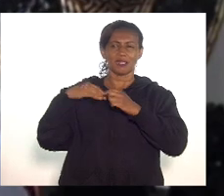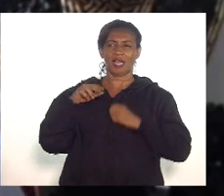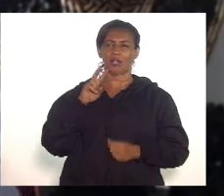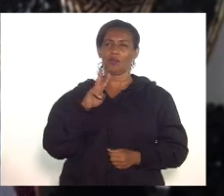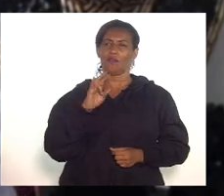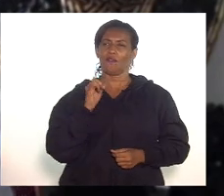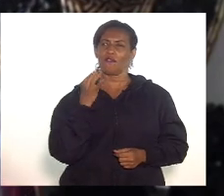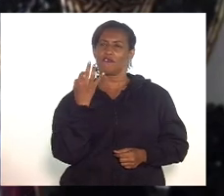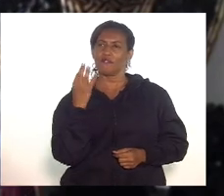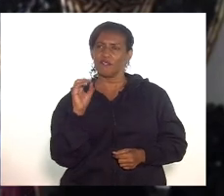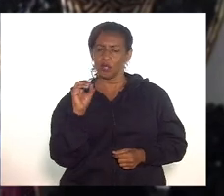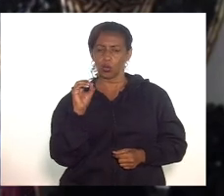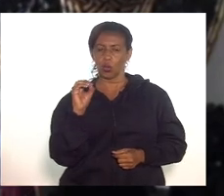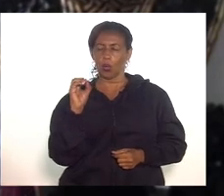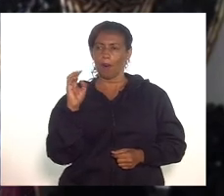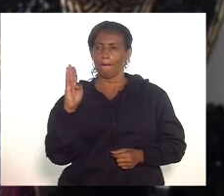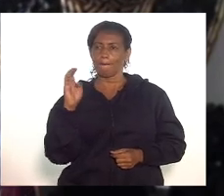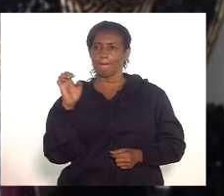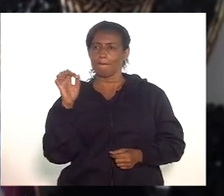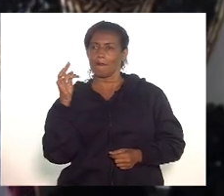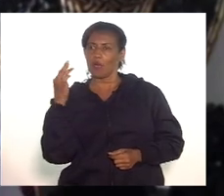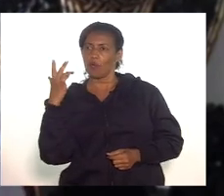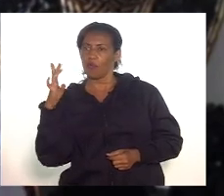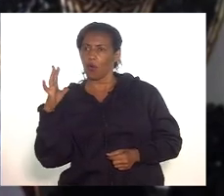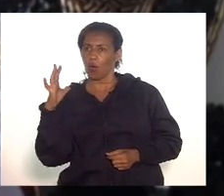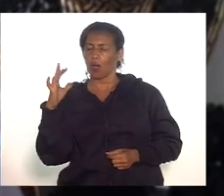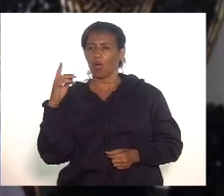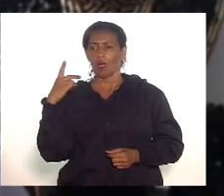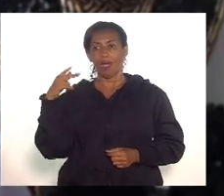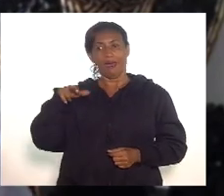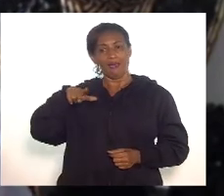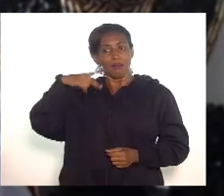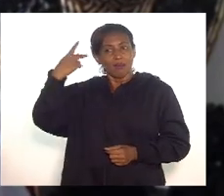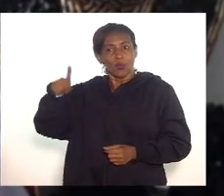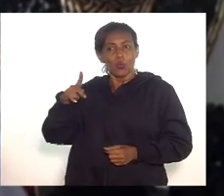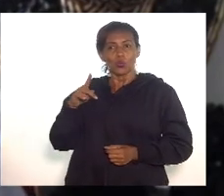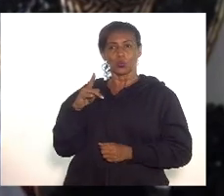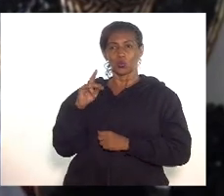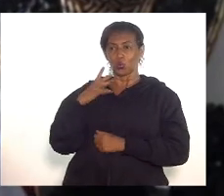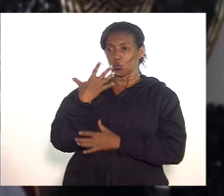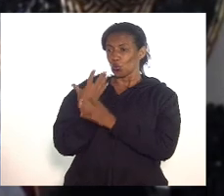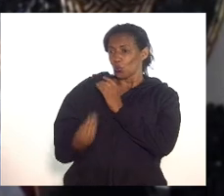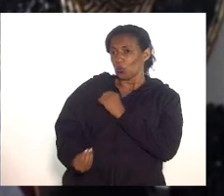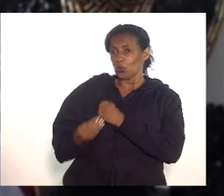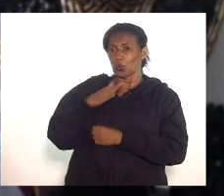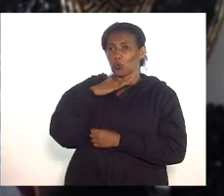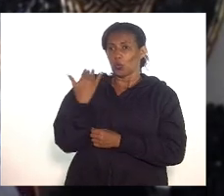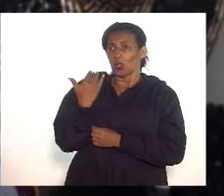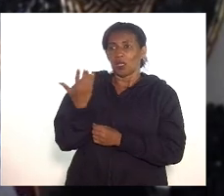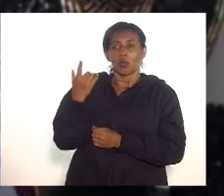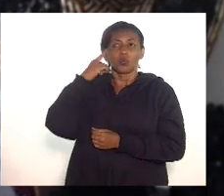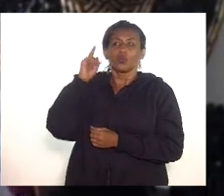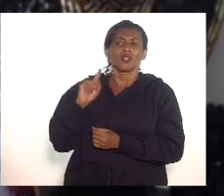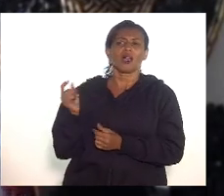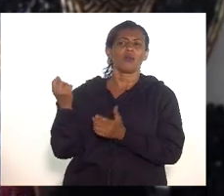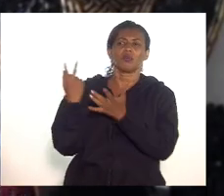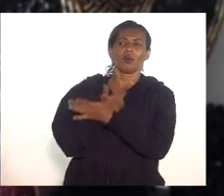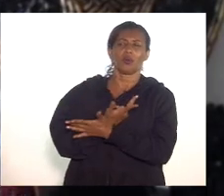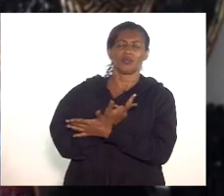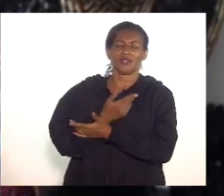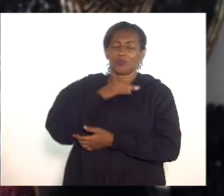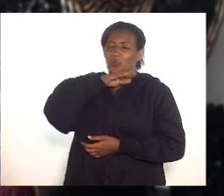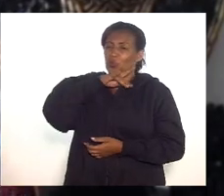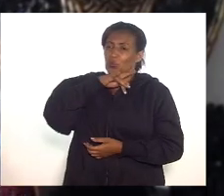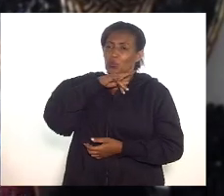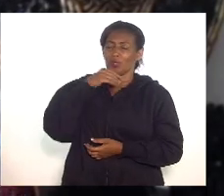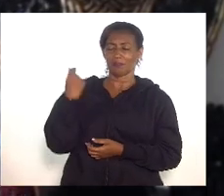sente por não saber o que aconteceu com a Priscila Belfort. isso é muito ruim. Então, a gente precisa entender o